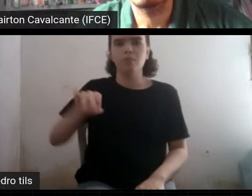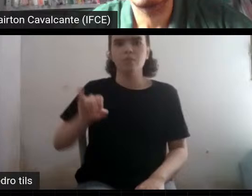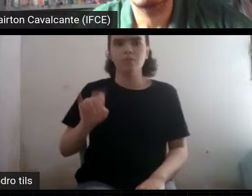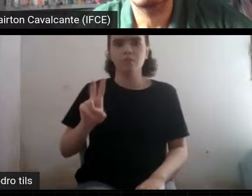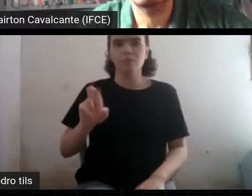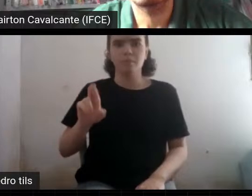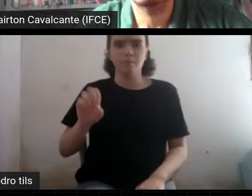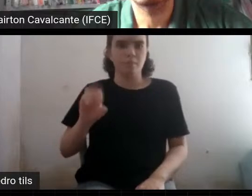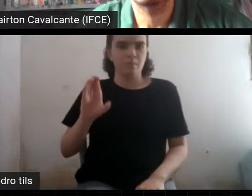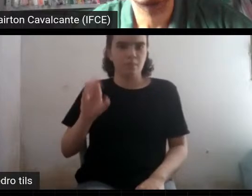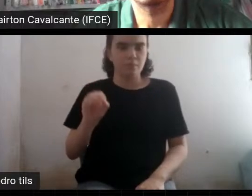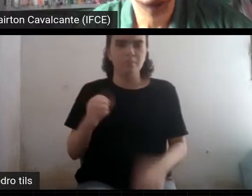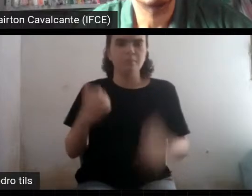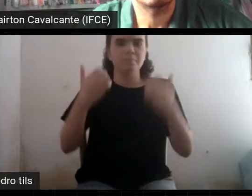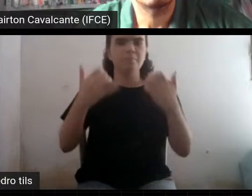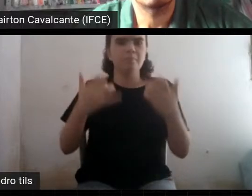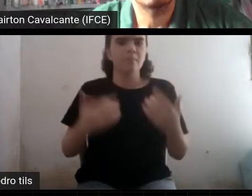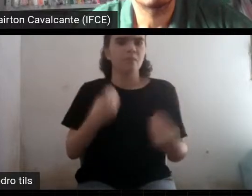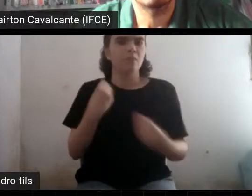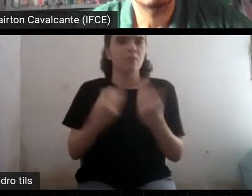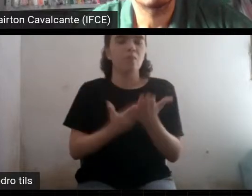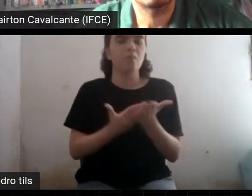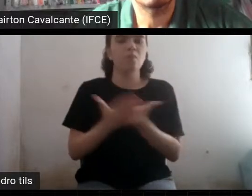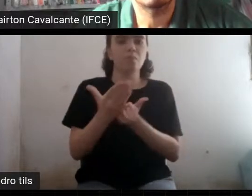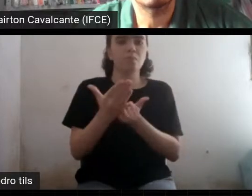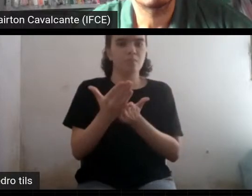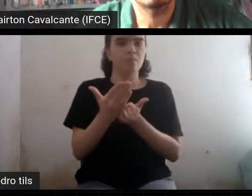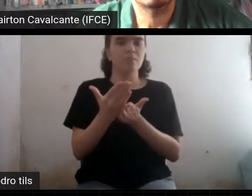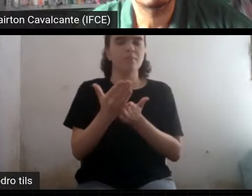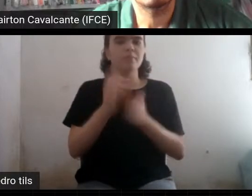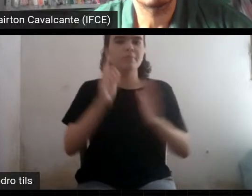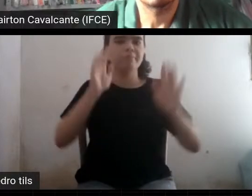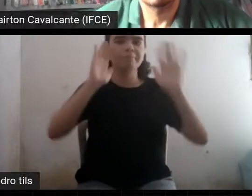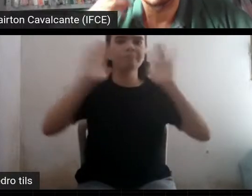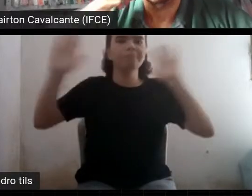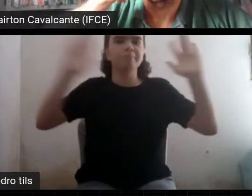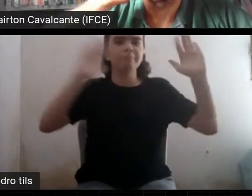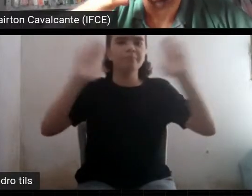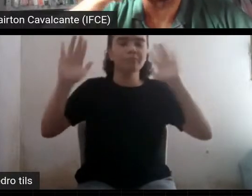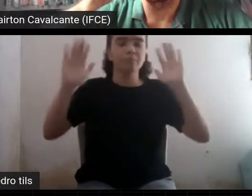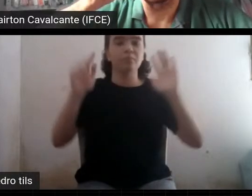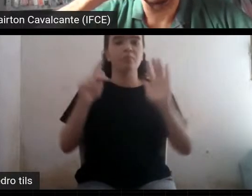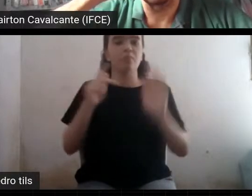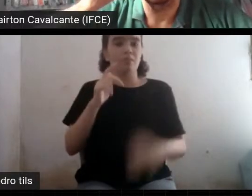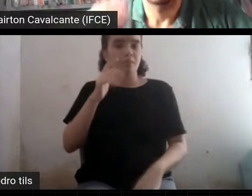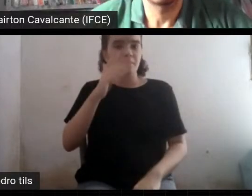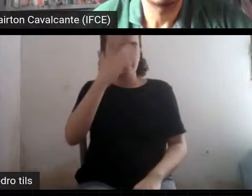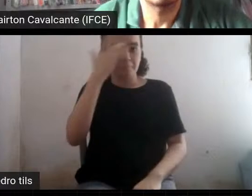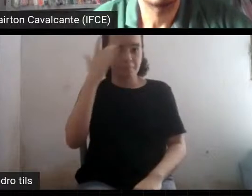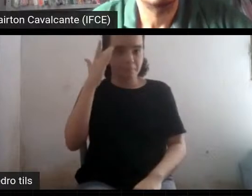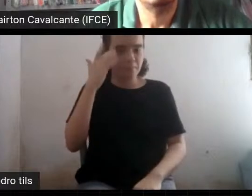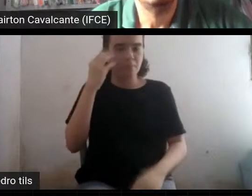desde uma visão mítica do universo até a cosmologia física que nós temos hoje em dia.